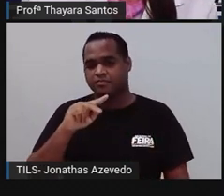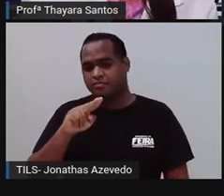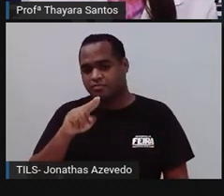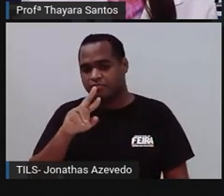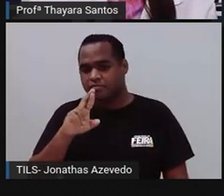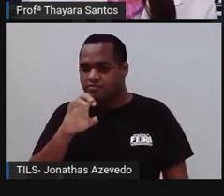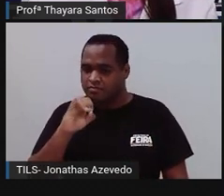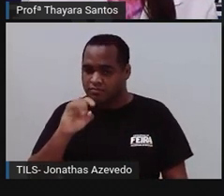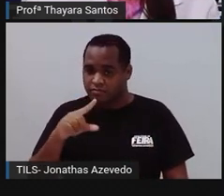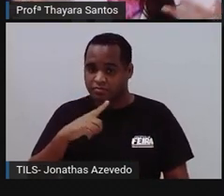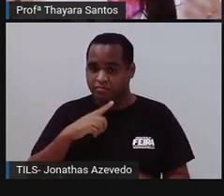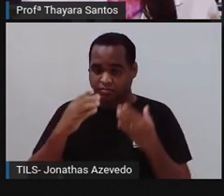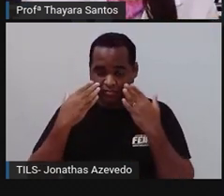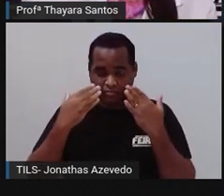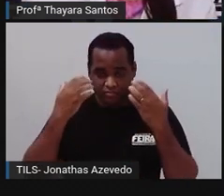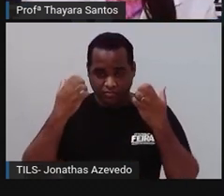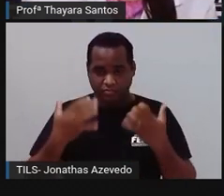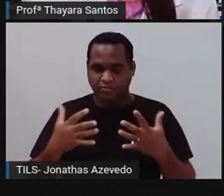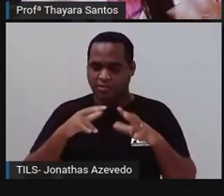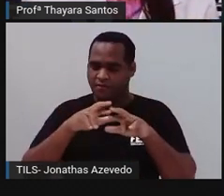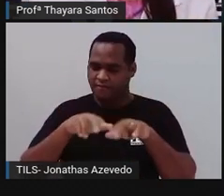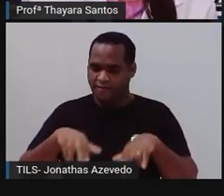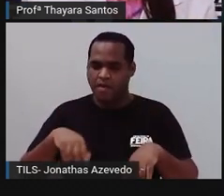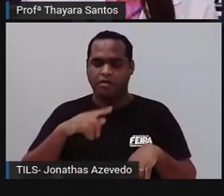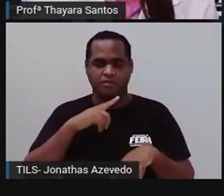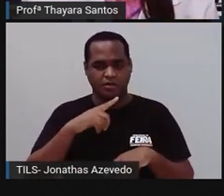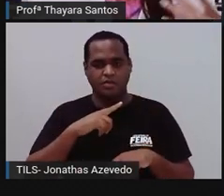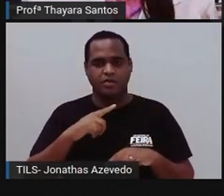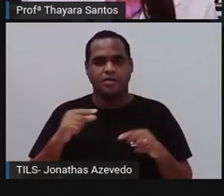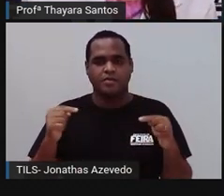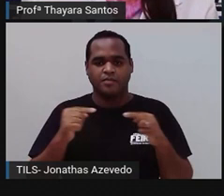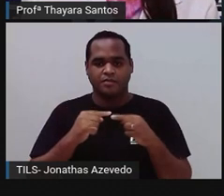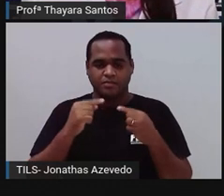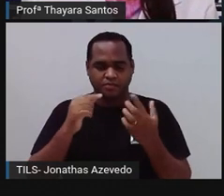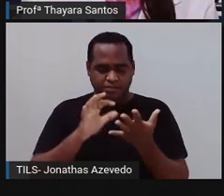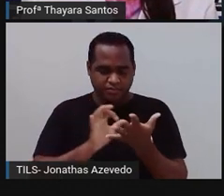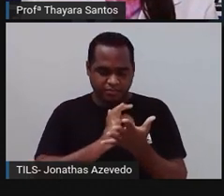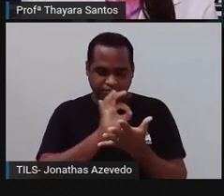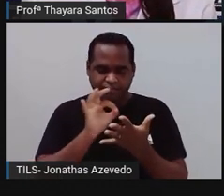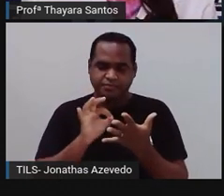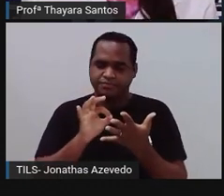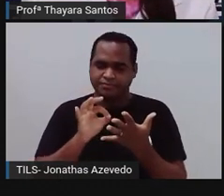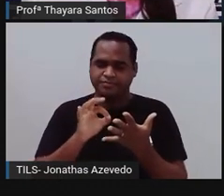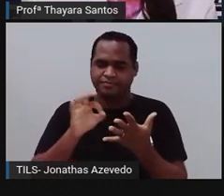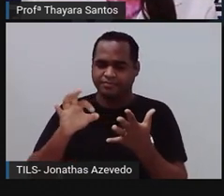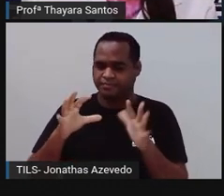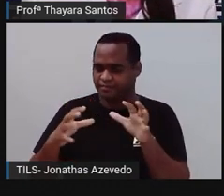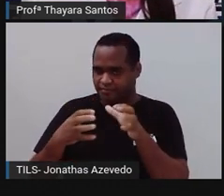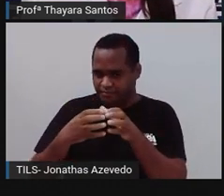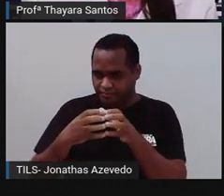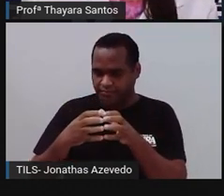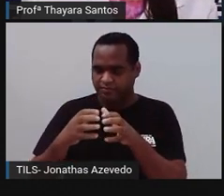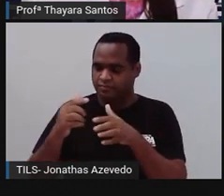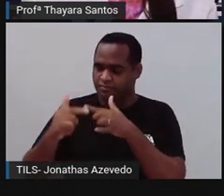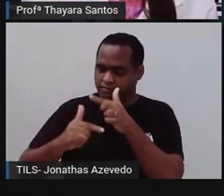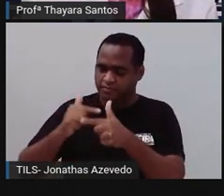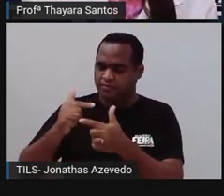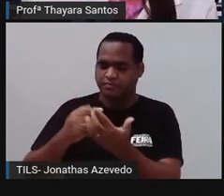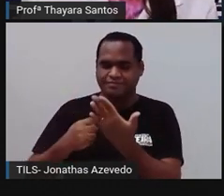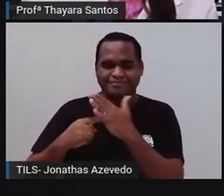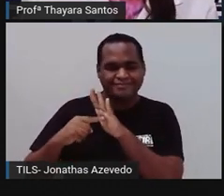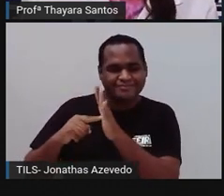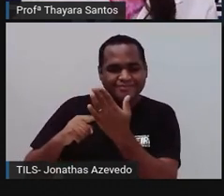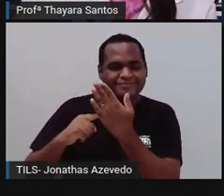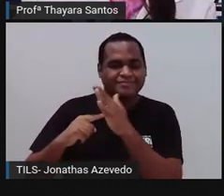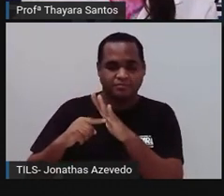eles apresentam muitas células, várias células. E essas células vão se juntar, Trabalhar juntas ali para